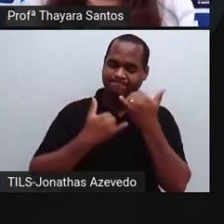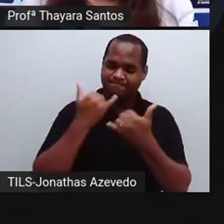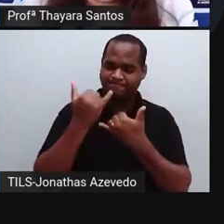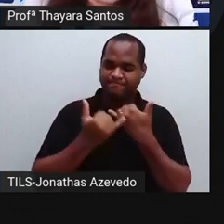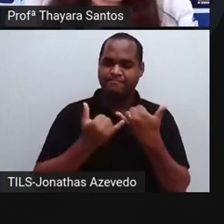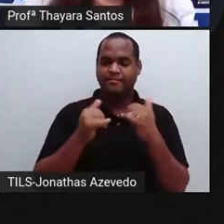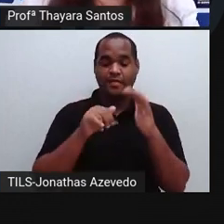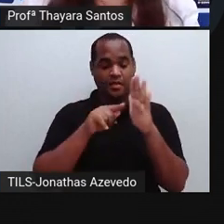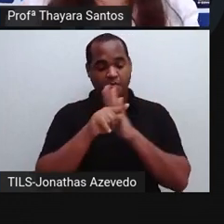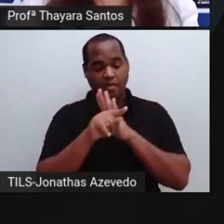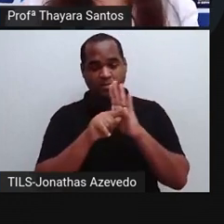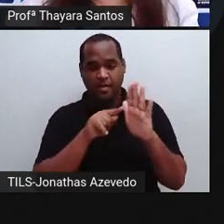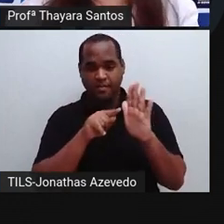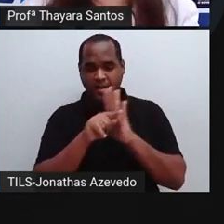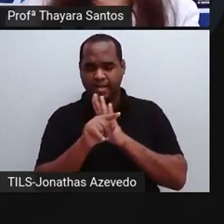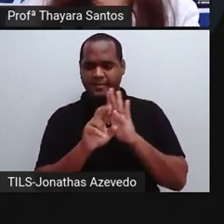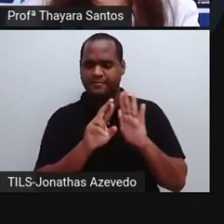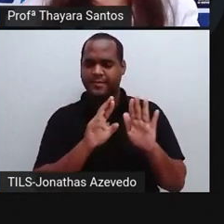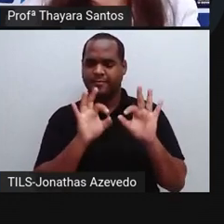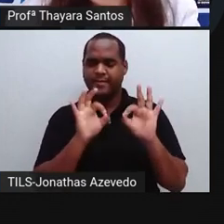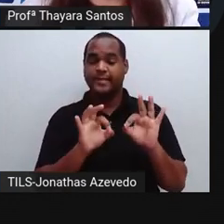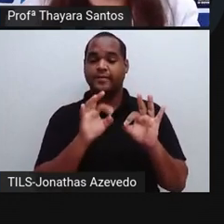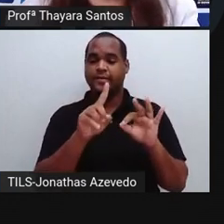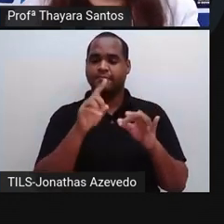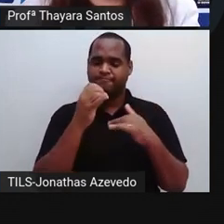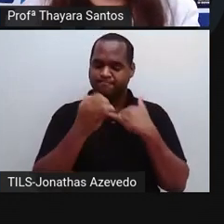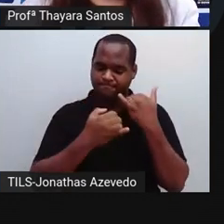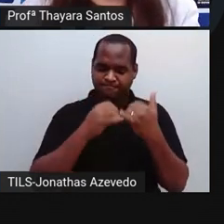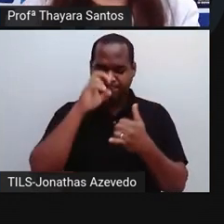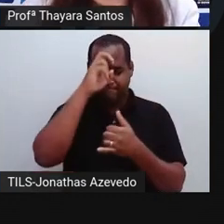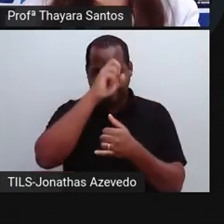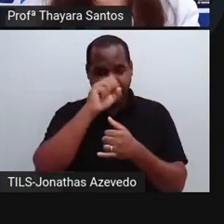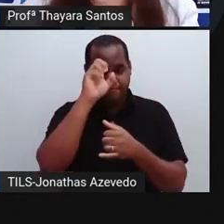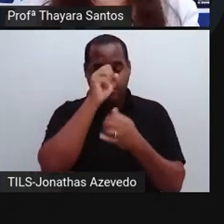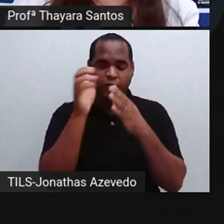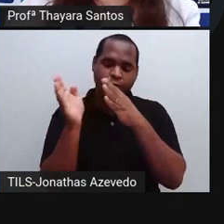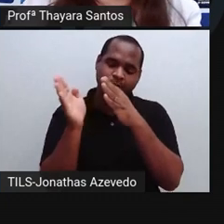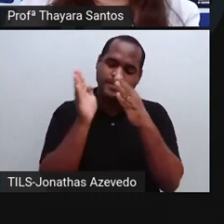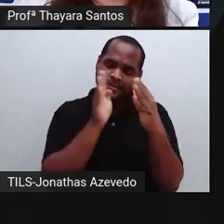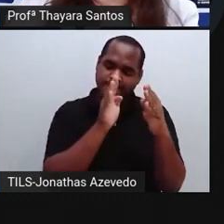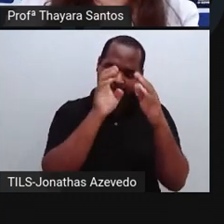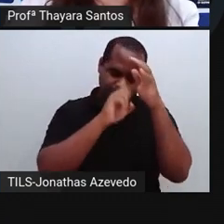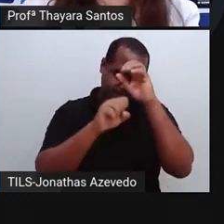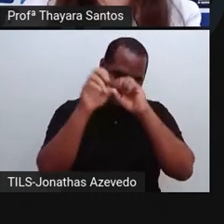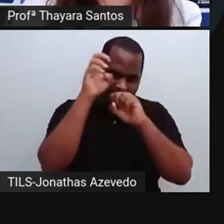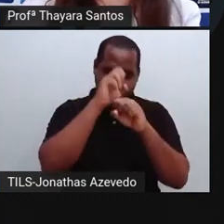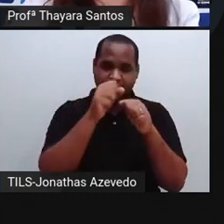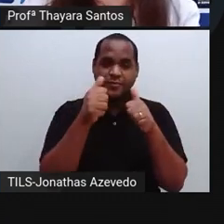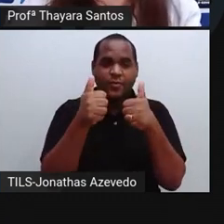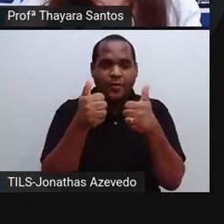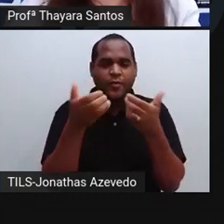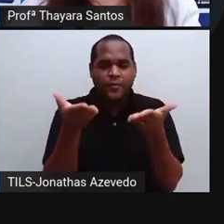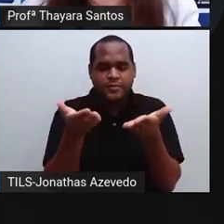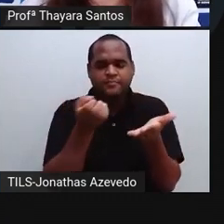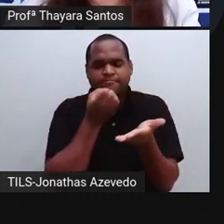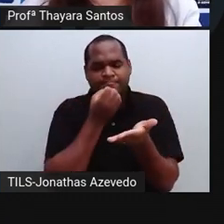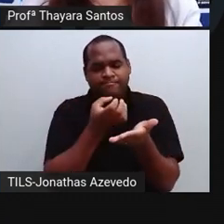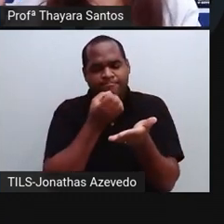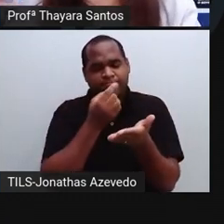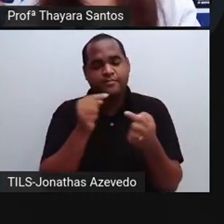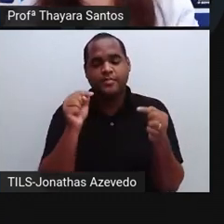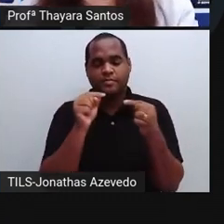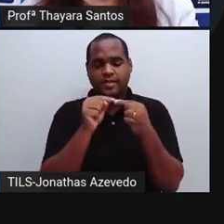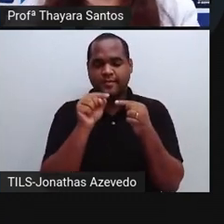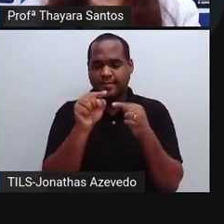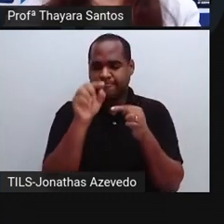nosso quiz aí. Que vocês tenham aprendido bastante na nossa aula de hoje. Porque esse conhecimento de hoje aqui vai servir de base